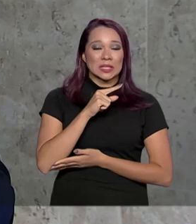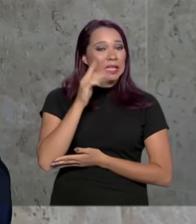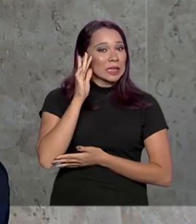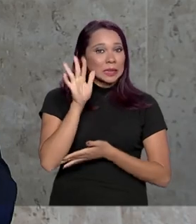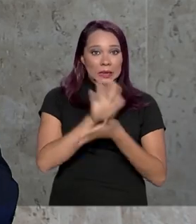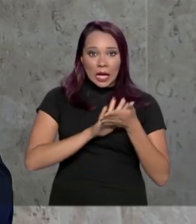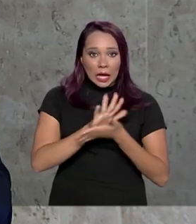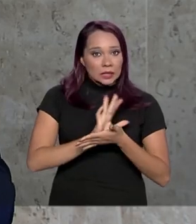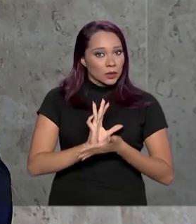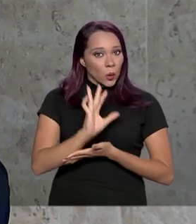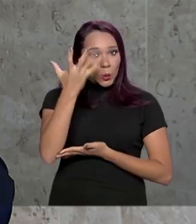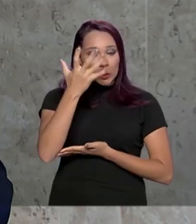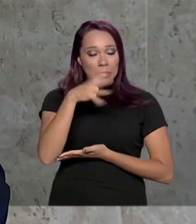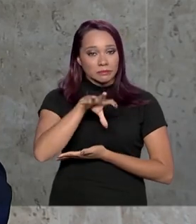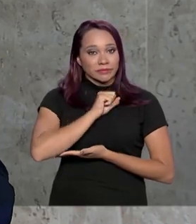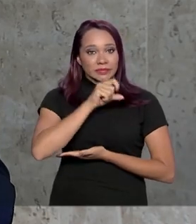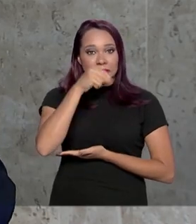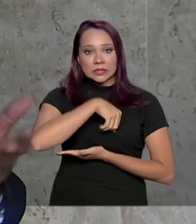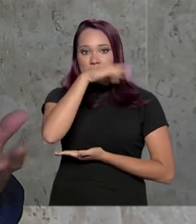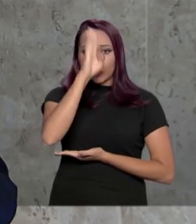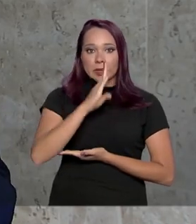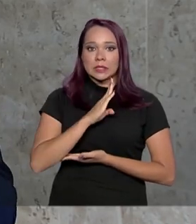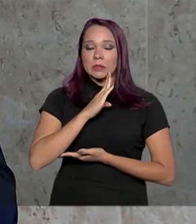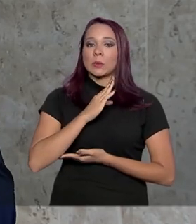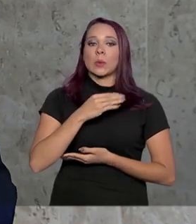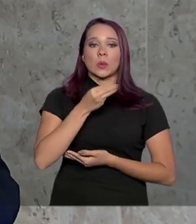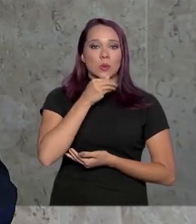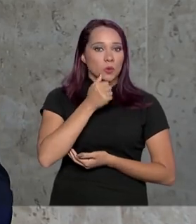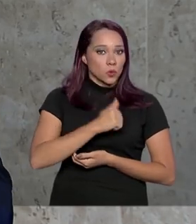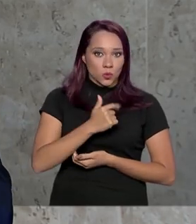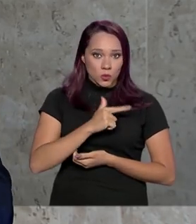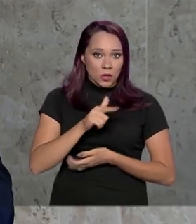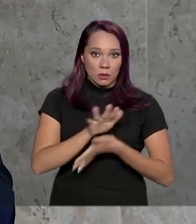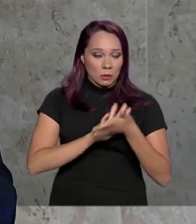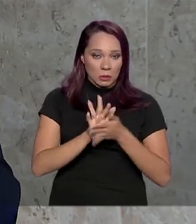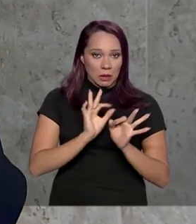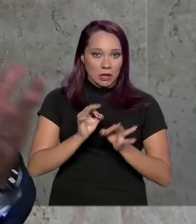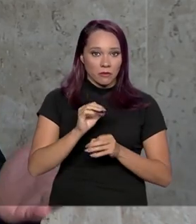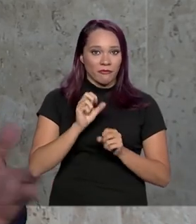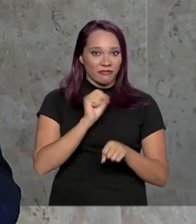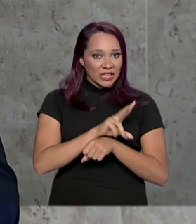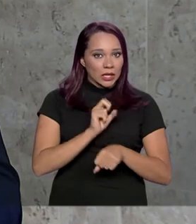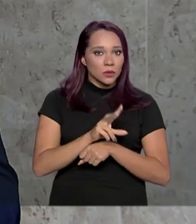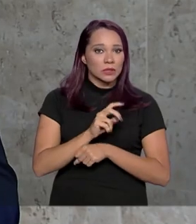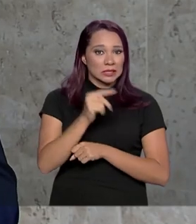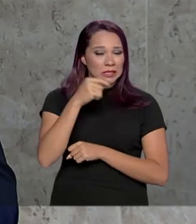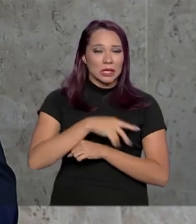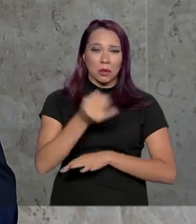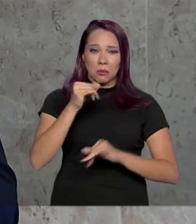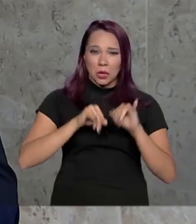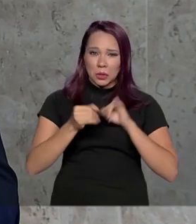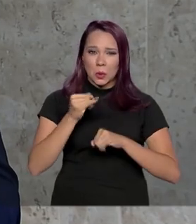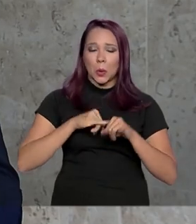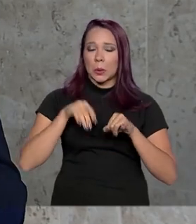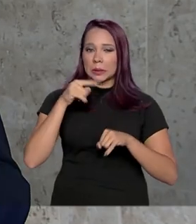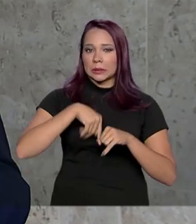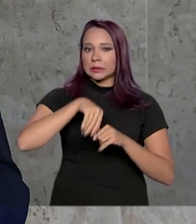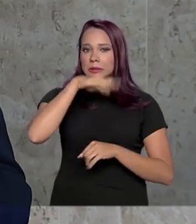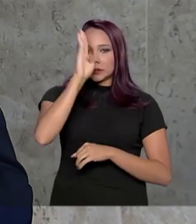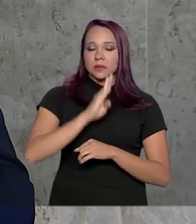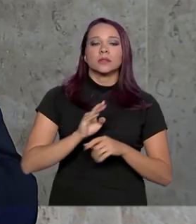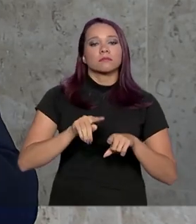caso, nós não temos nenhum caso comprovado dentro do Brasil, nós não temos a presença do vírus em laboratório dentro do Brasil,